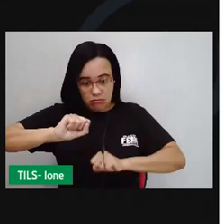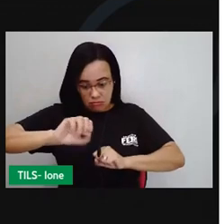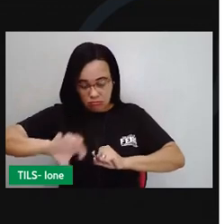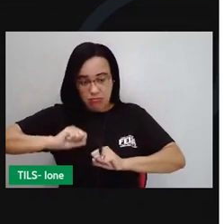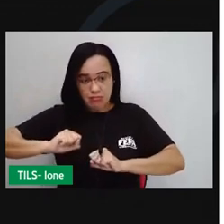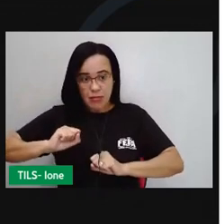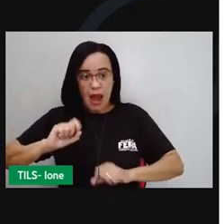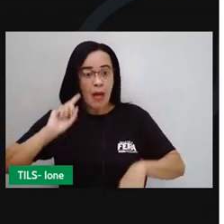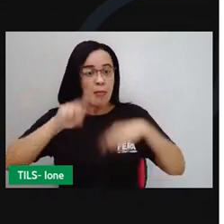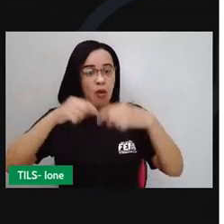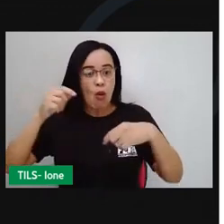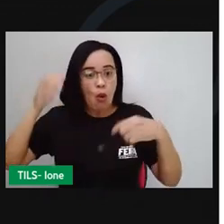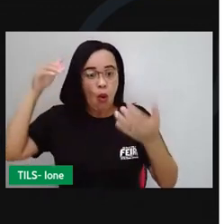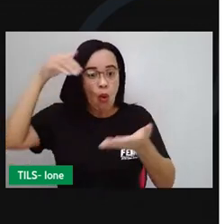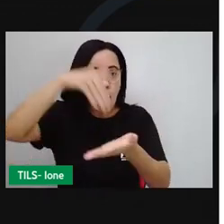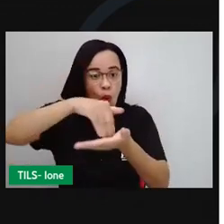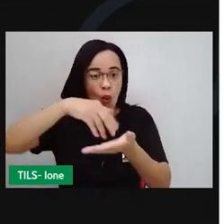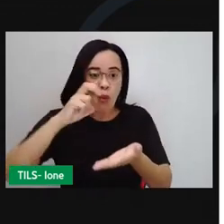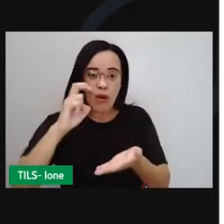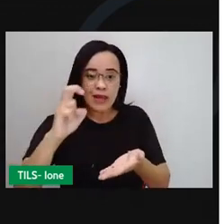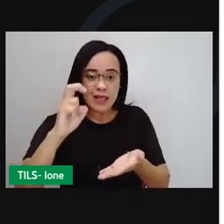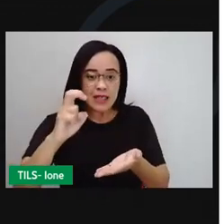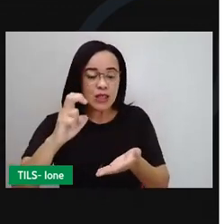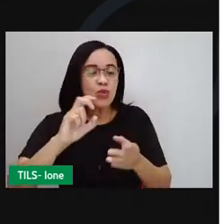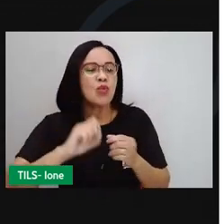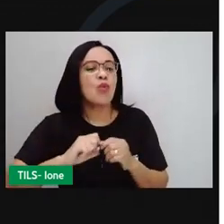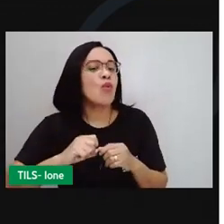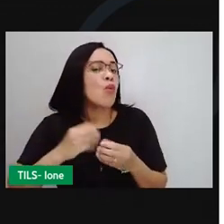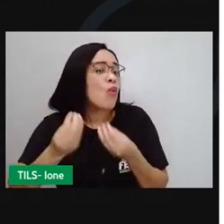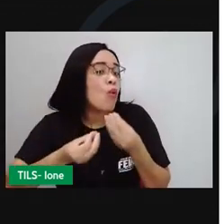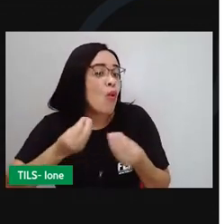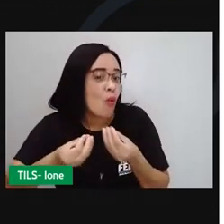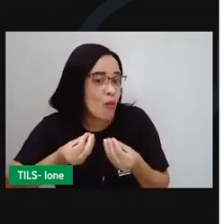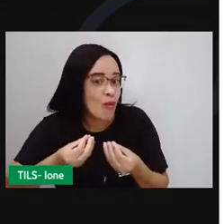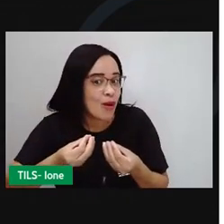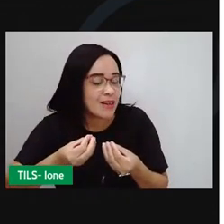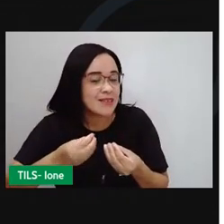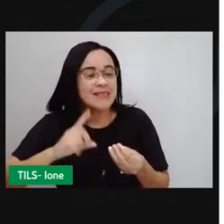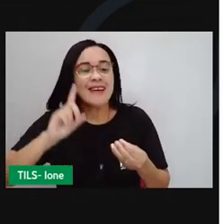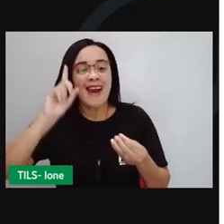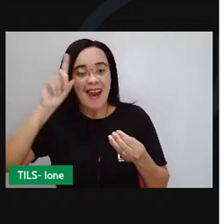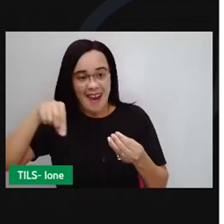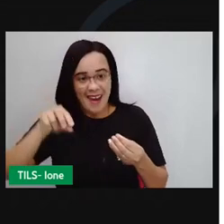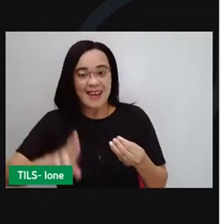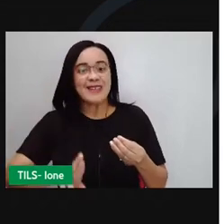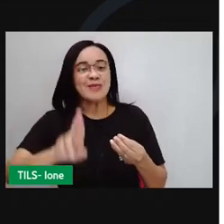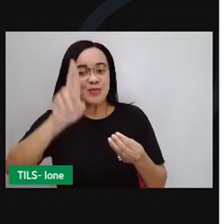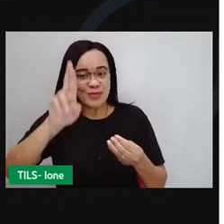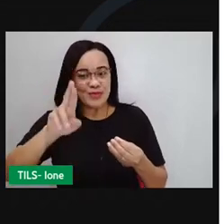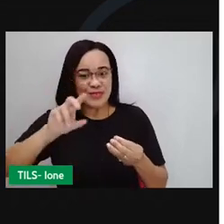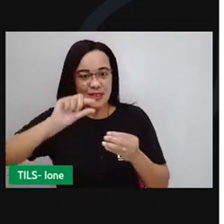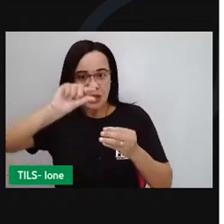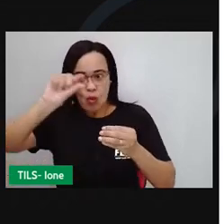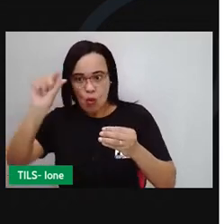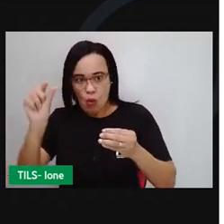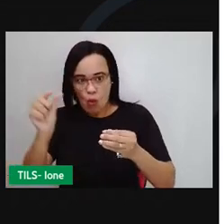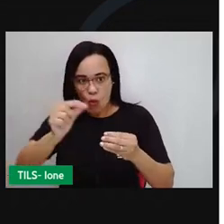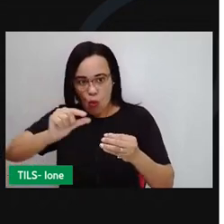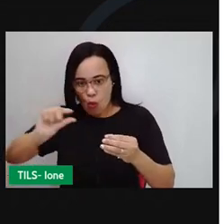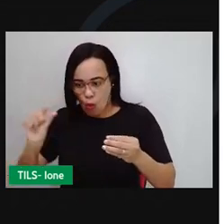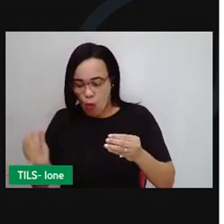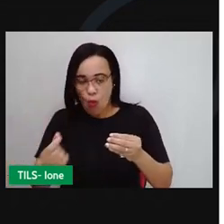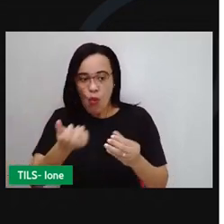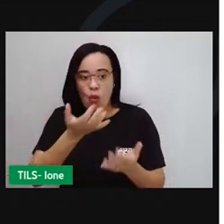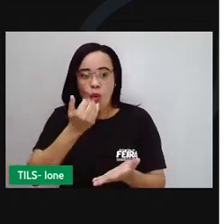estágio, a eliminação de resíduos. Neste estágio, o responsável é o intestino grosso, que absorve água